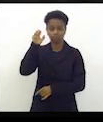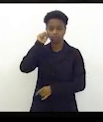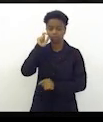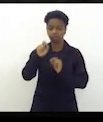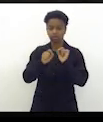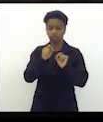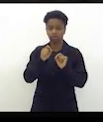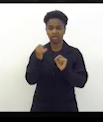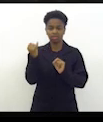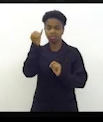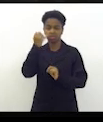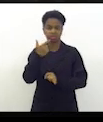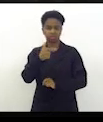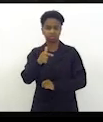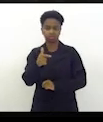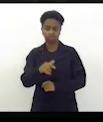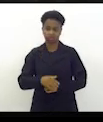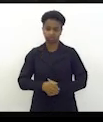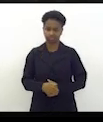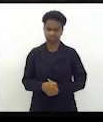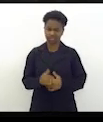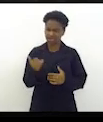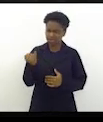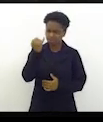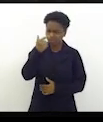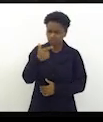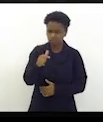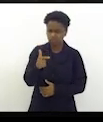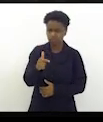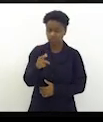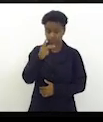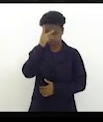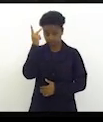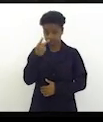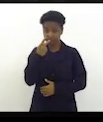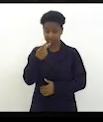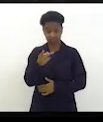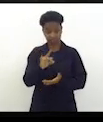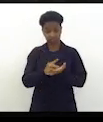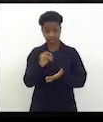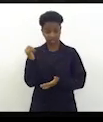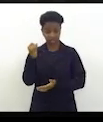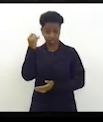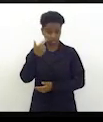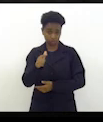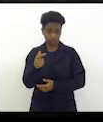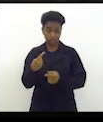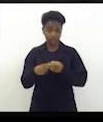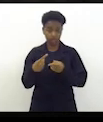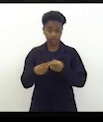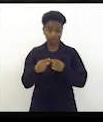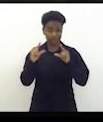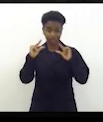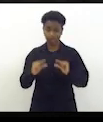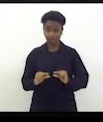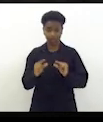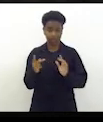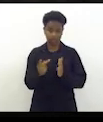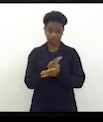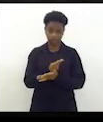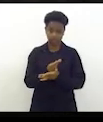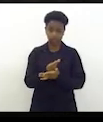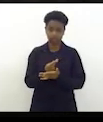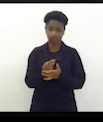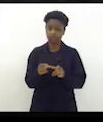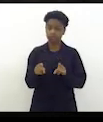irrelevante irrelevante e a pessoa diz o seguinte não é irrelevante porque são números pequenos e as